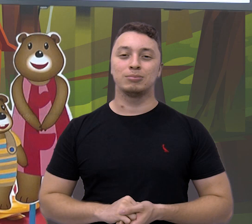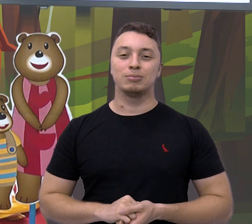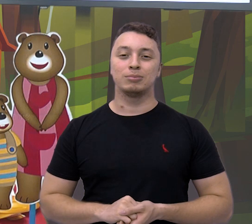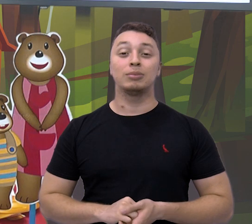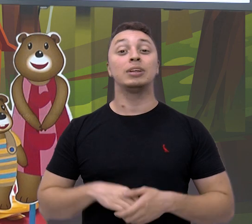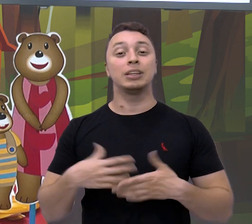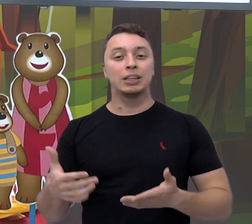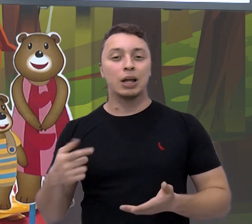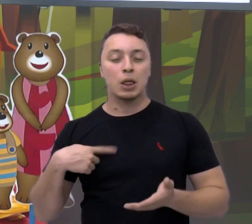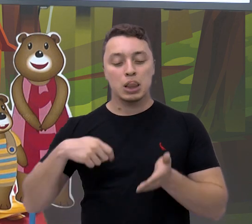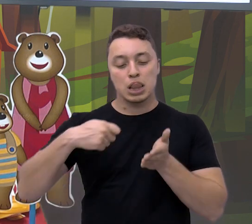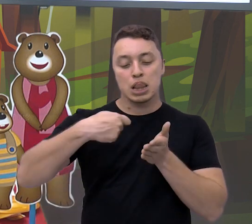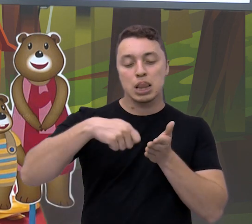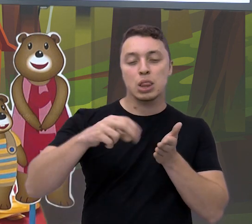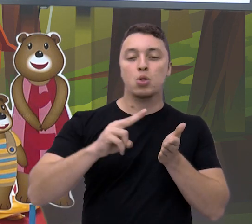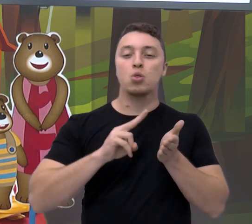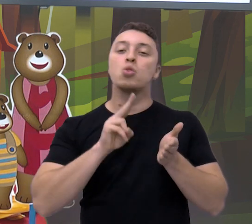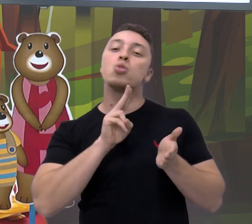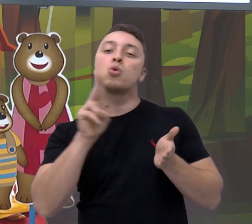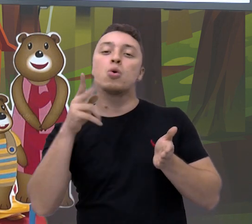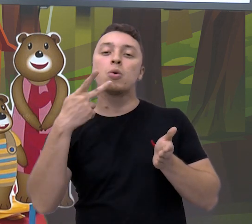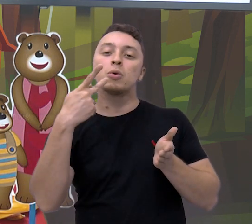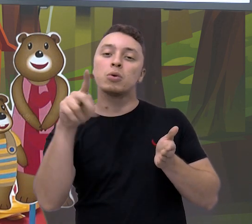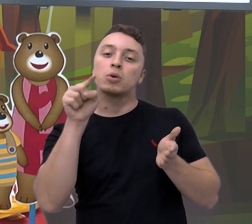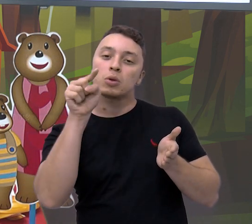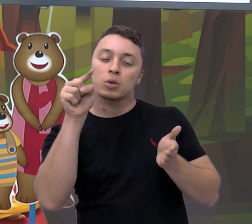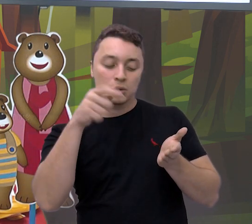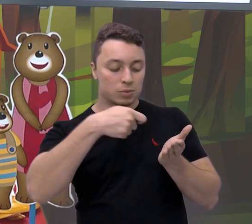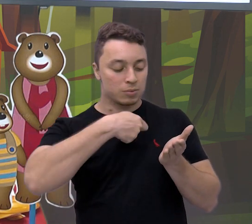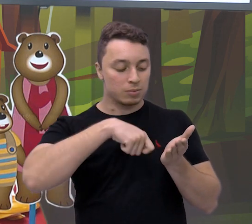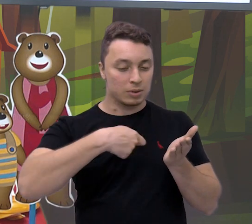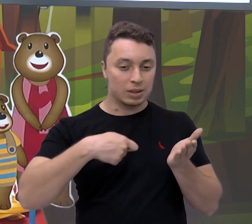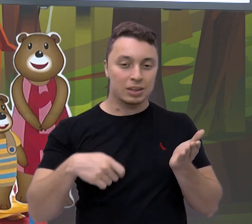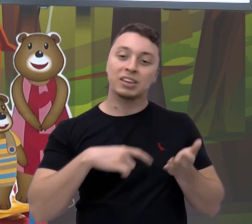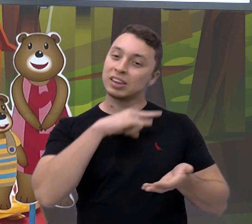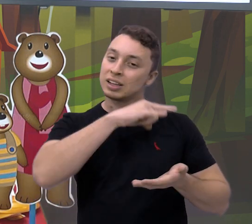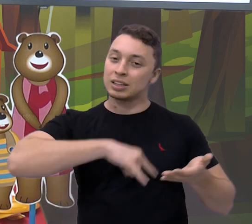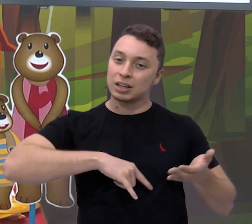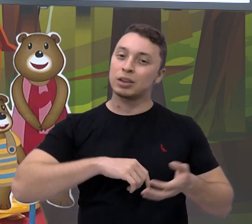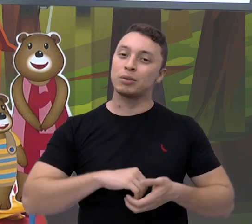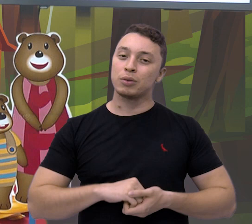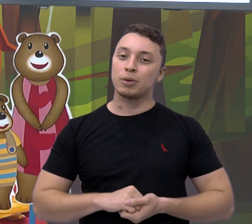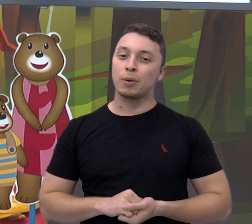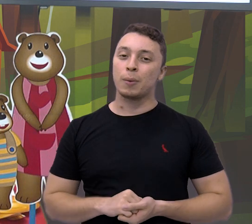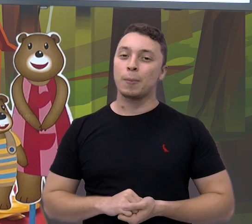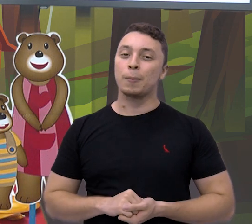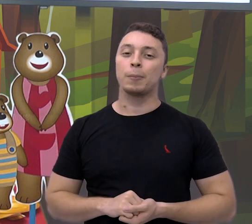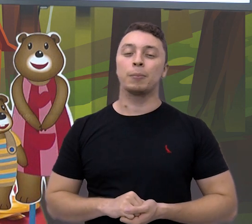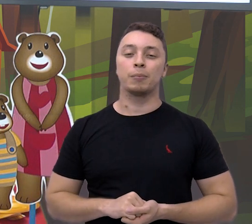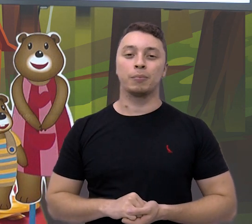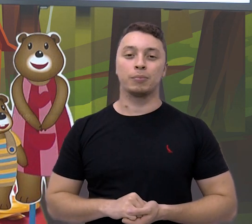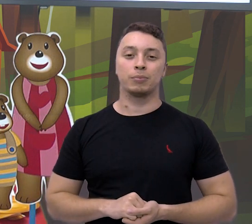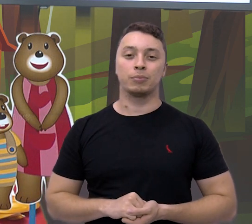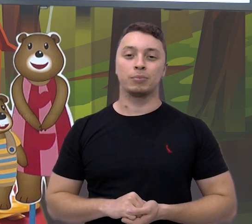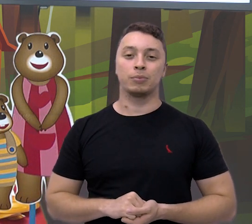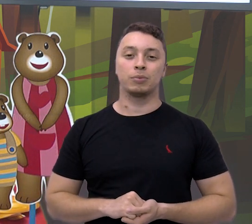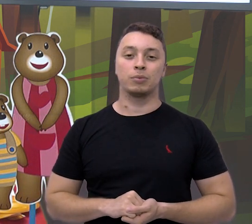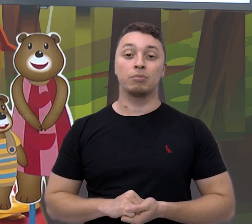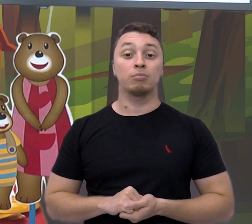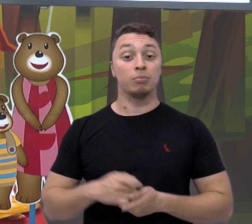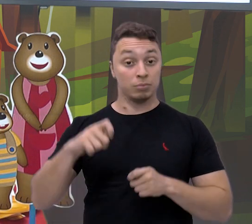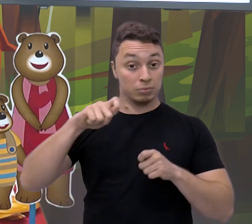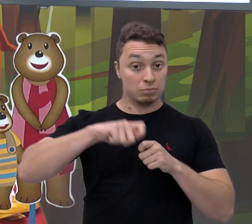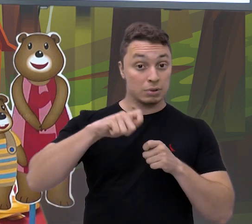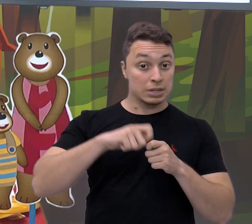ali o quê? Assinando, né? Que foi você que fez essas atividades. Então, é muito importante fazer as